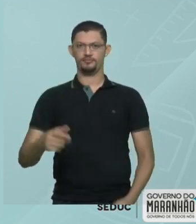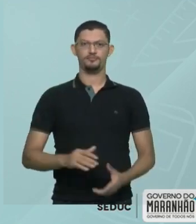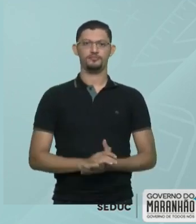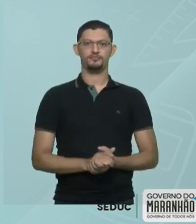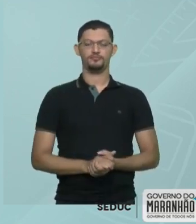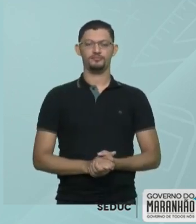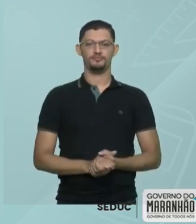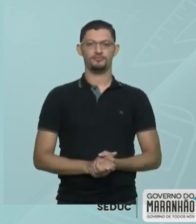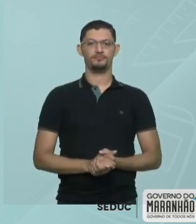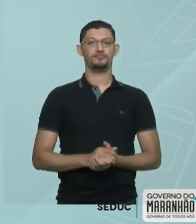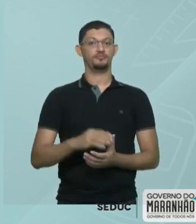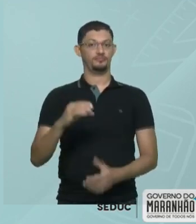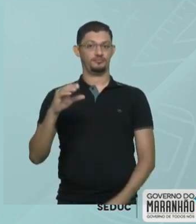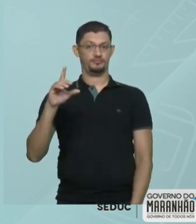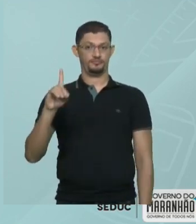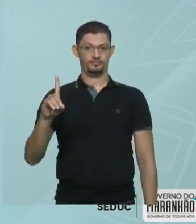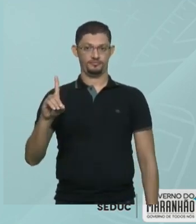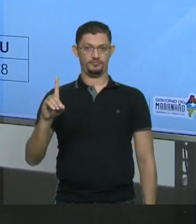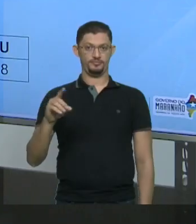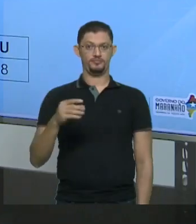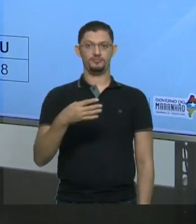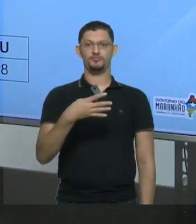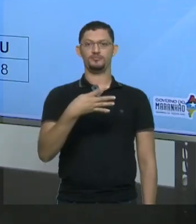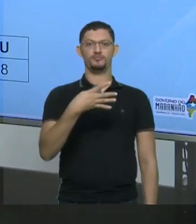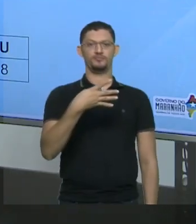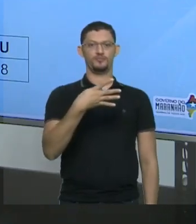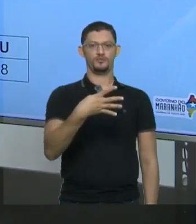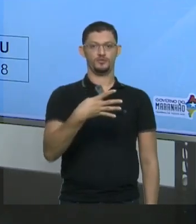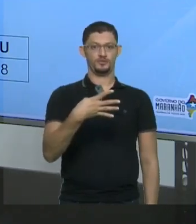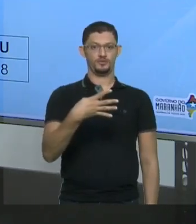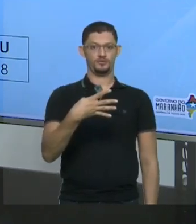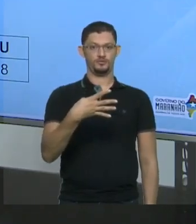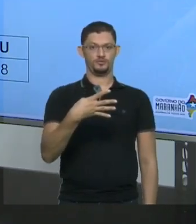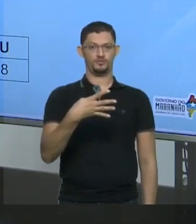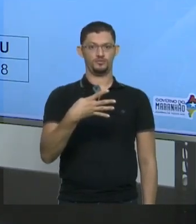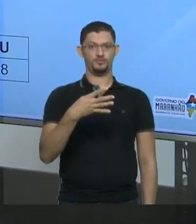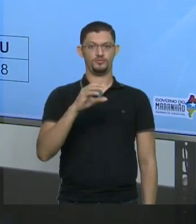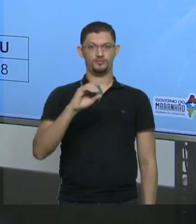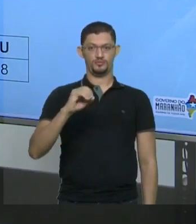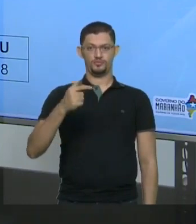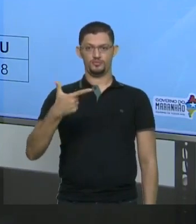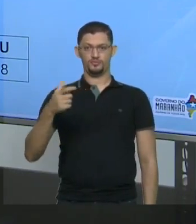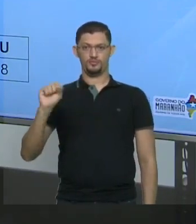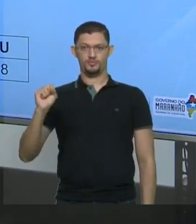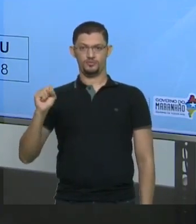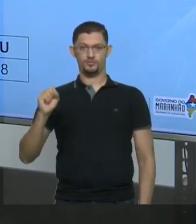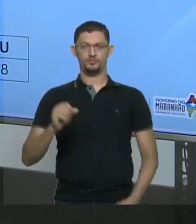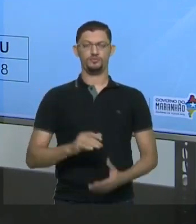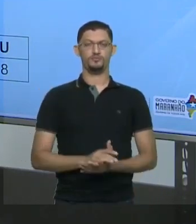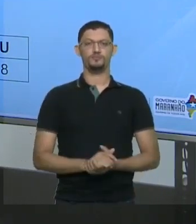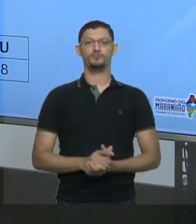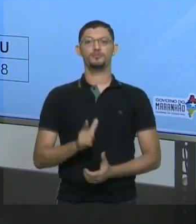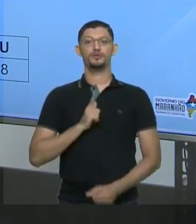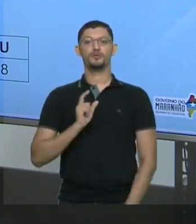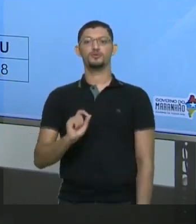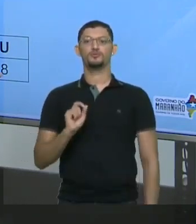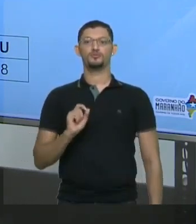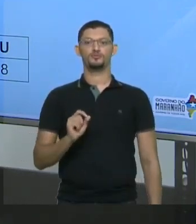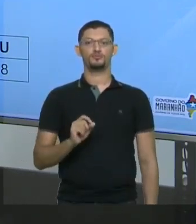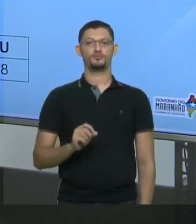Na letra D, a gente tem 4.028. 4.028. Logo, eu tenho o seguinte.